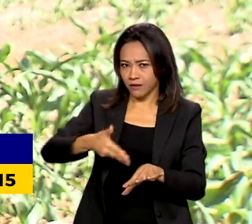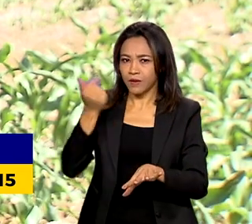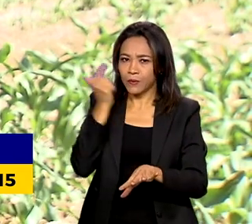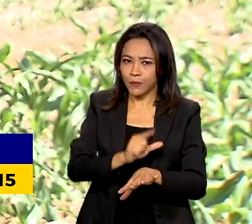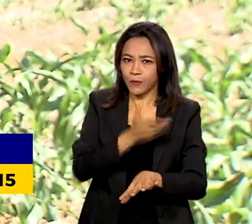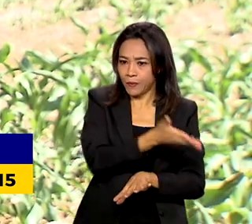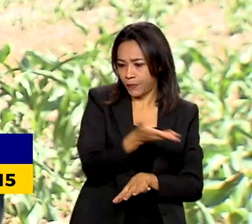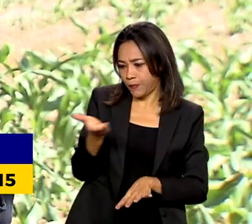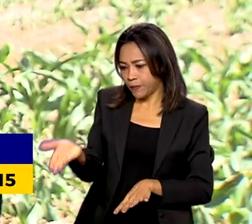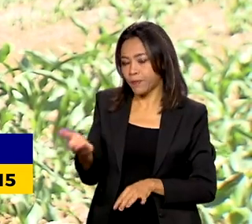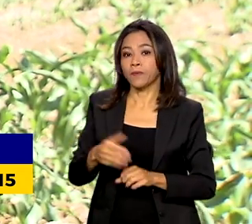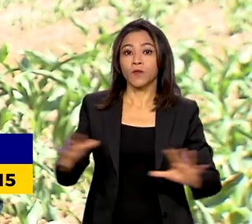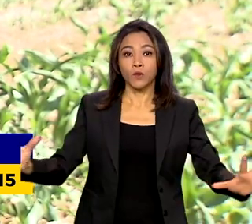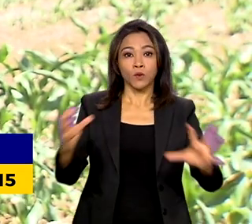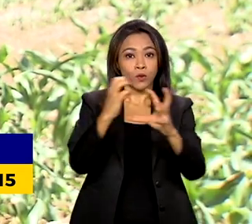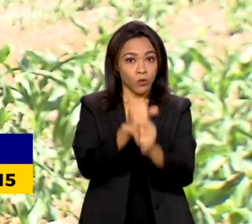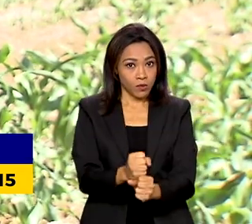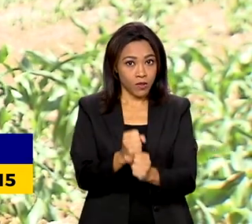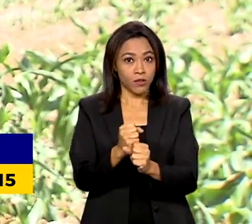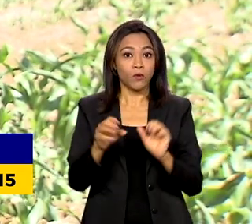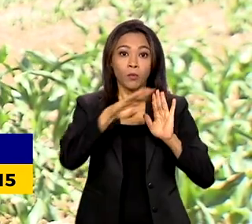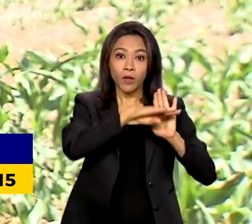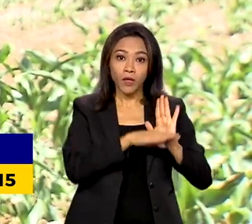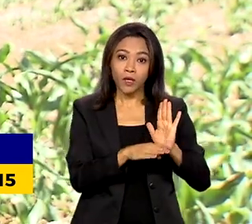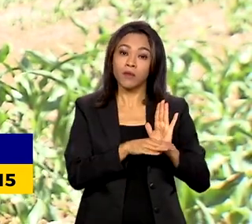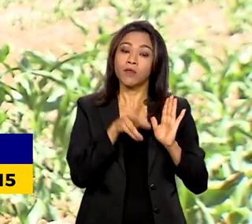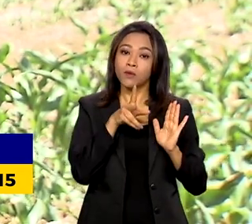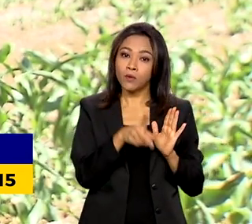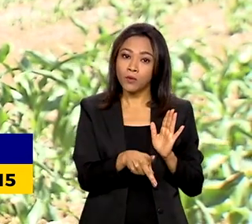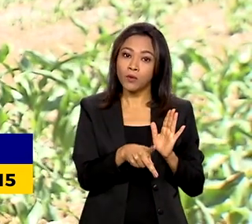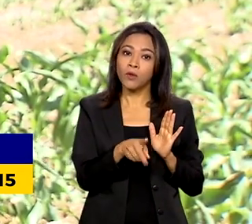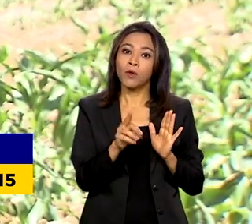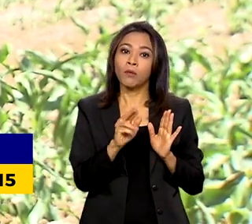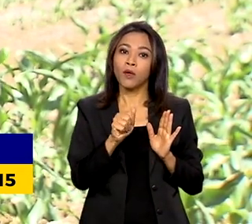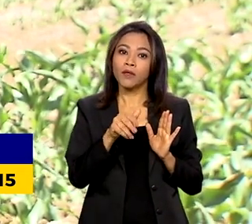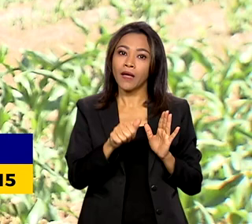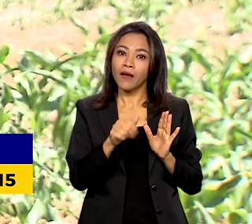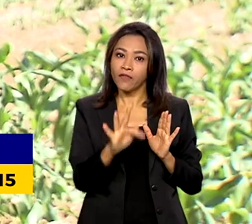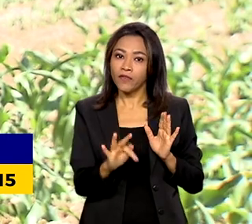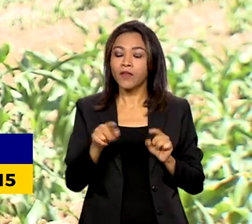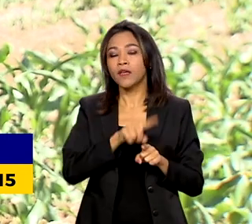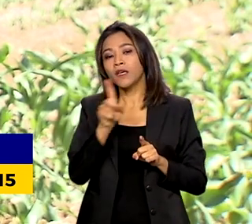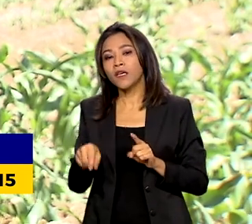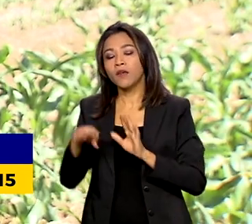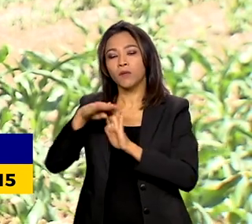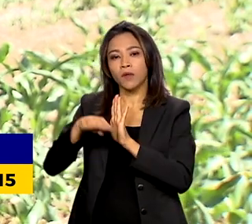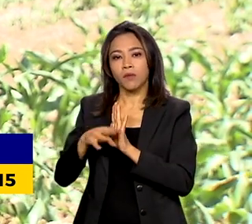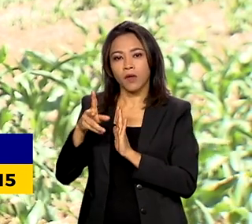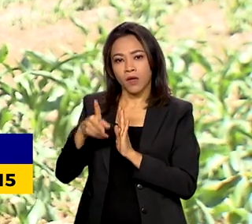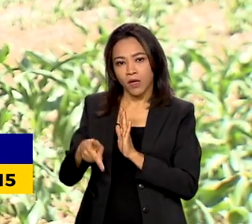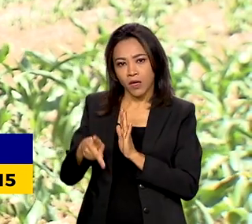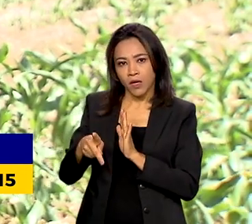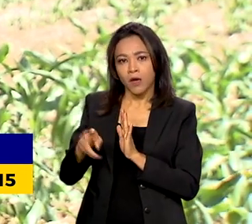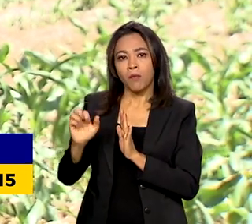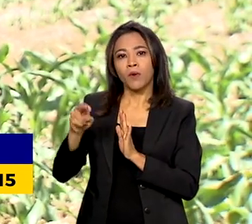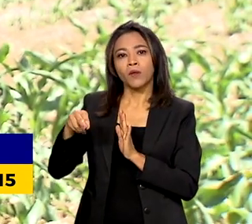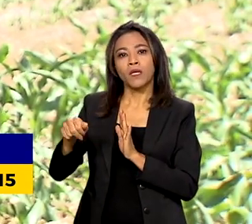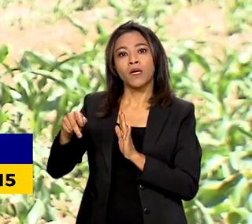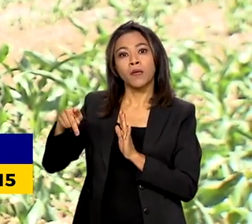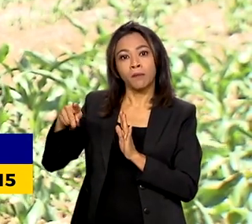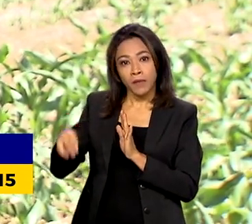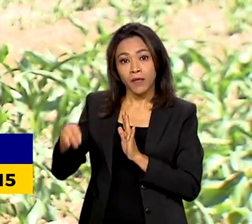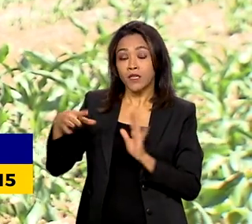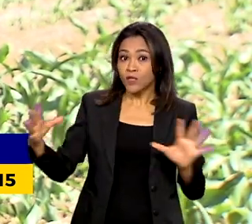industrialização. Somando Pronaf e Pronamp. Gente que financia desde as sementes até o maquinário